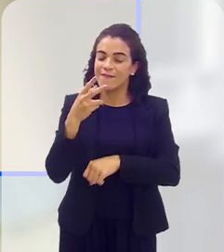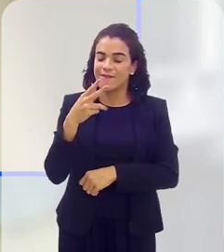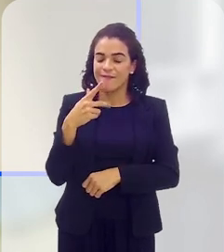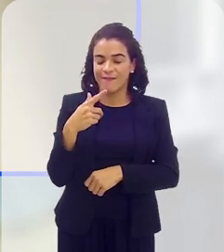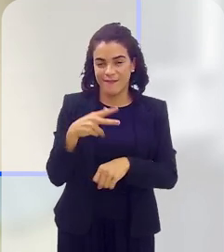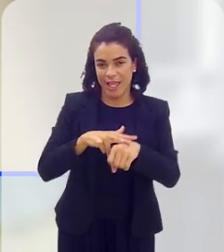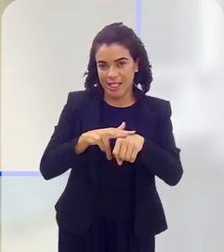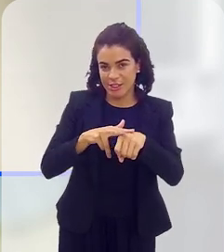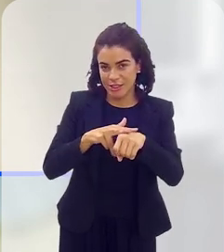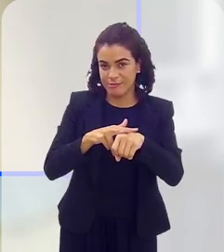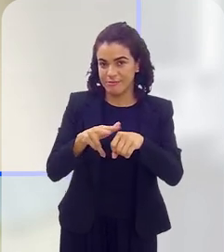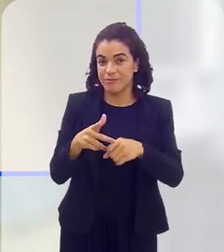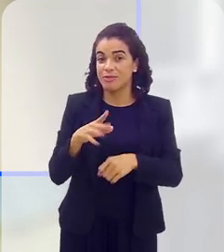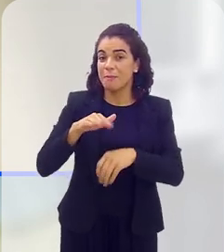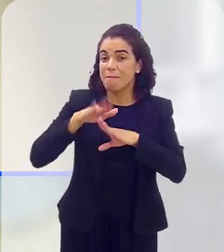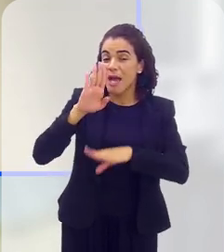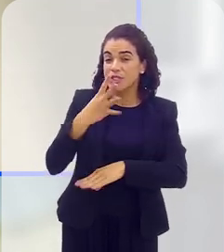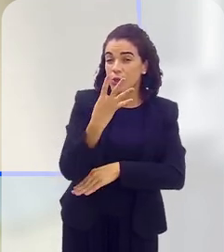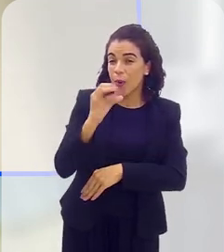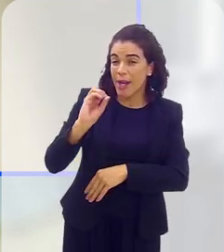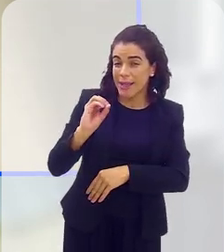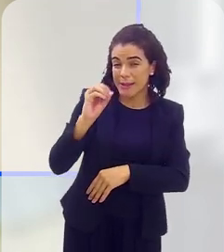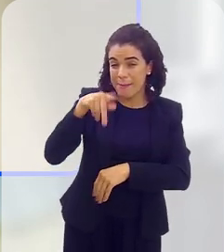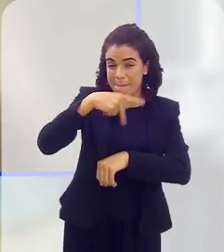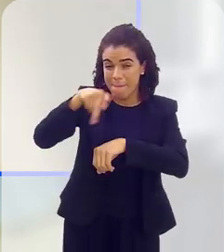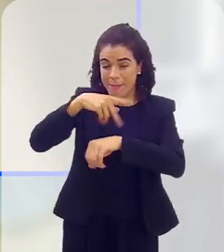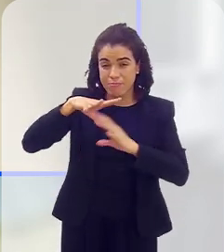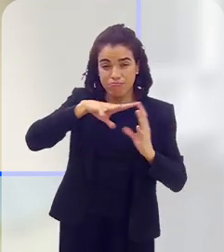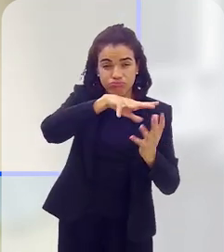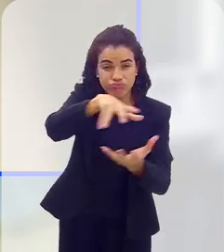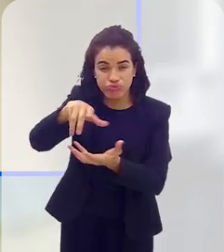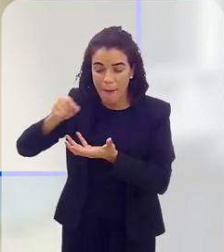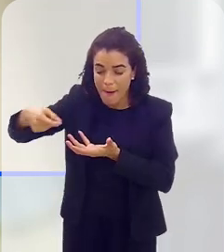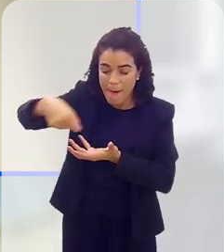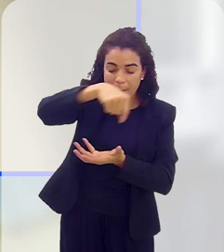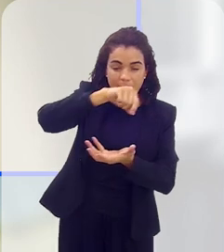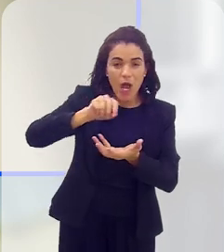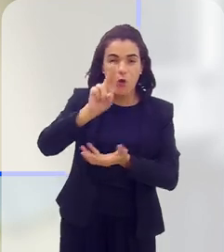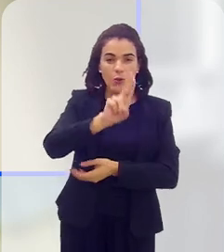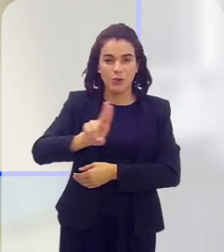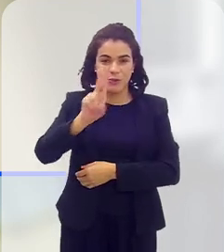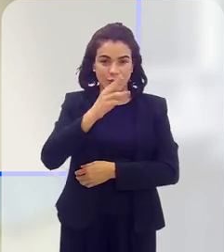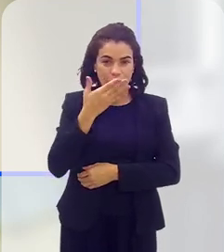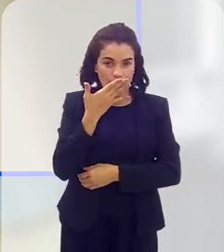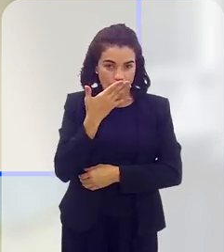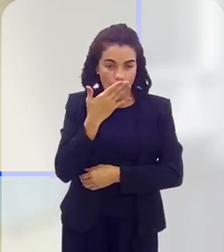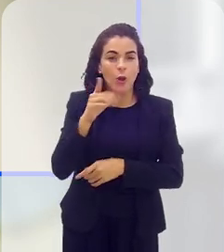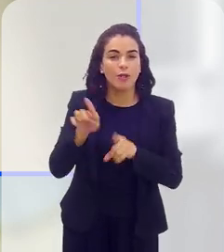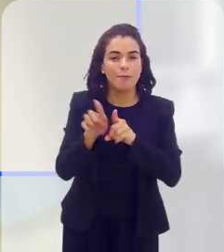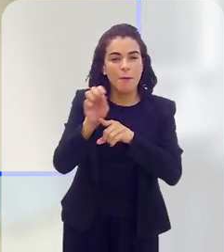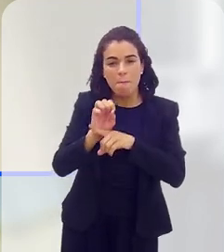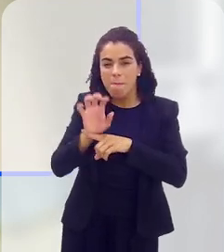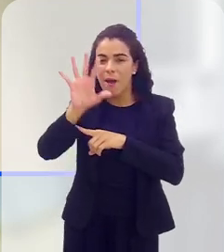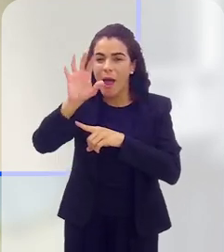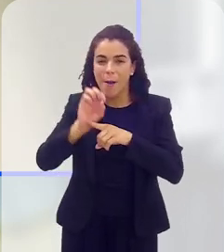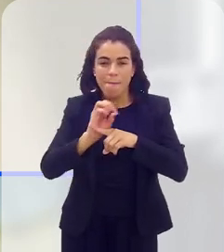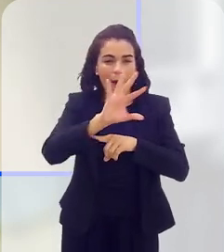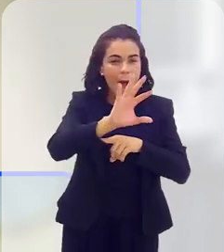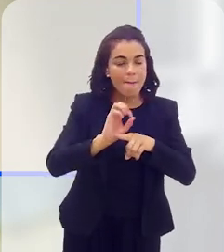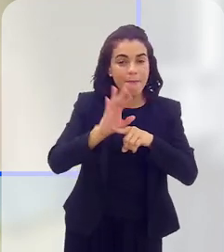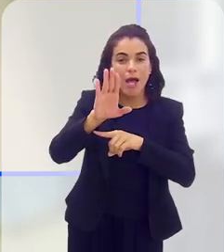Isso, já 40 países no mundo utilizam essa data e utilizam essa forma de iluminação para